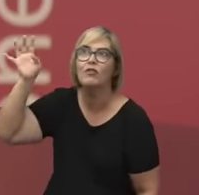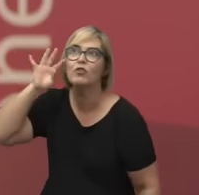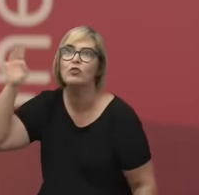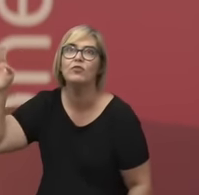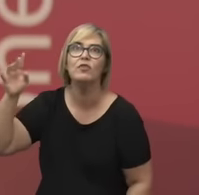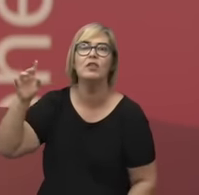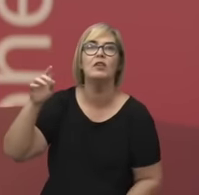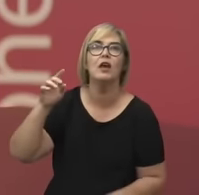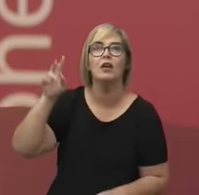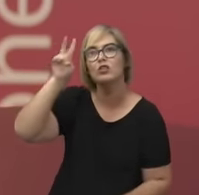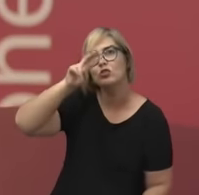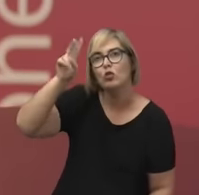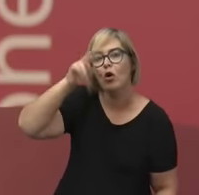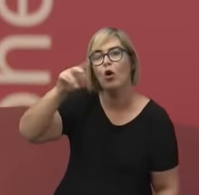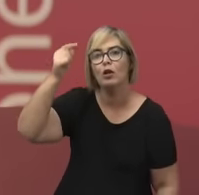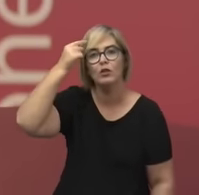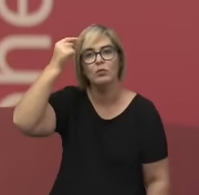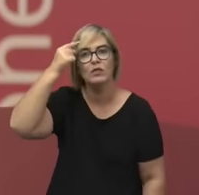pensamento?